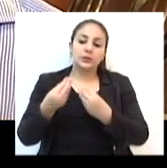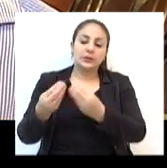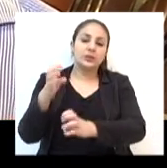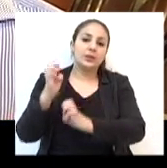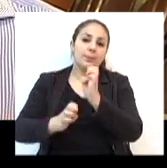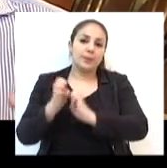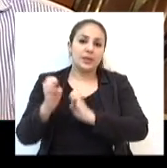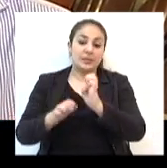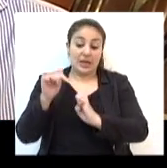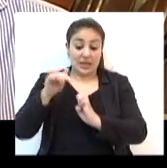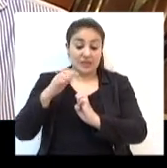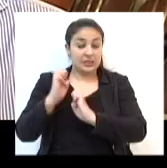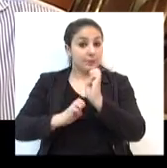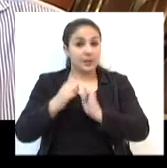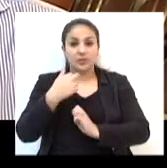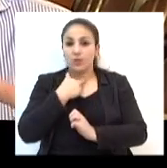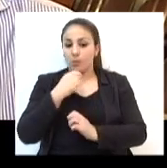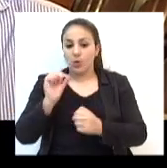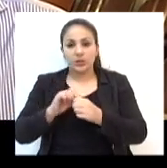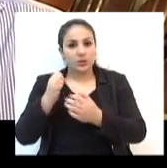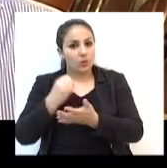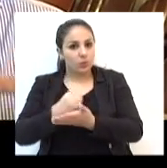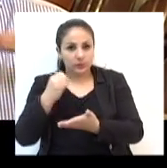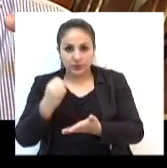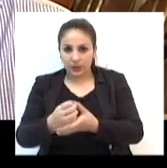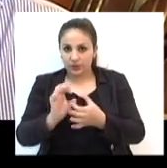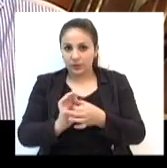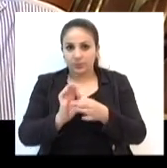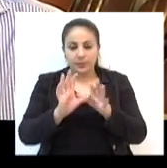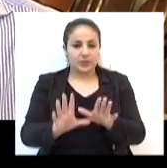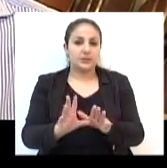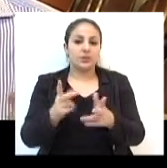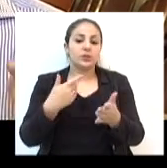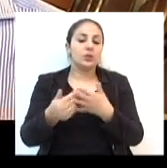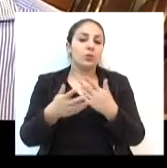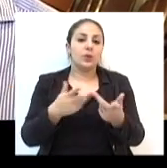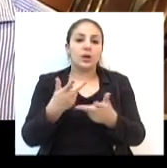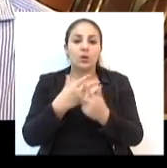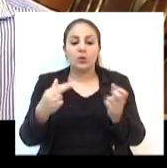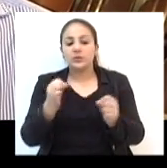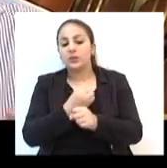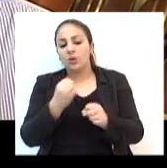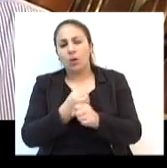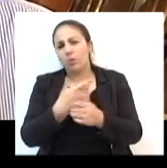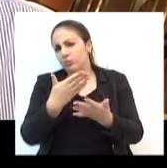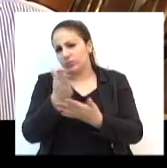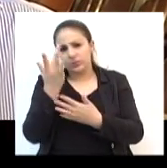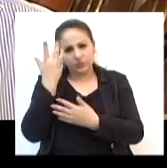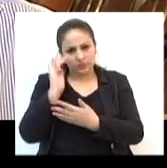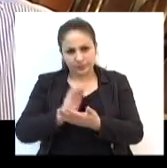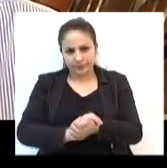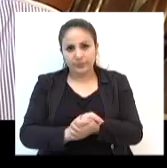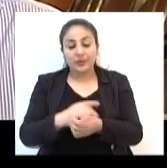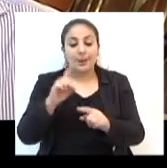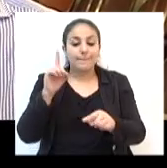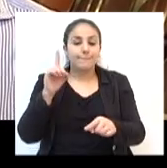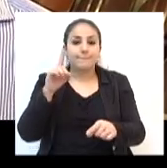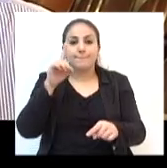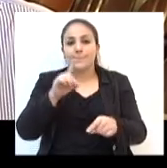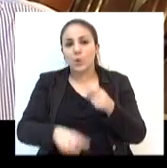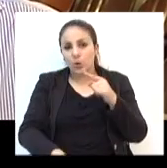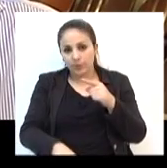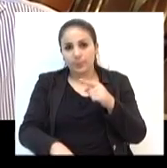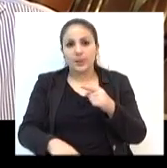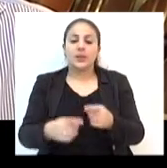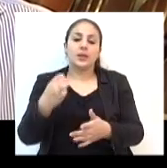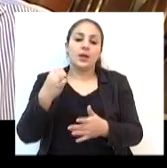podem estar celebrando contrato de licitação ou contrato de concessão de alguma obra ou assim por diante. Então está proibida